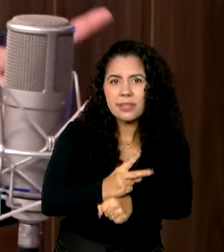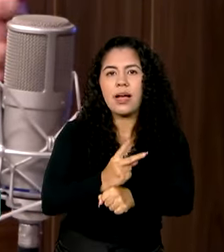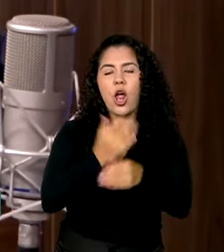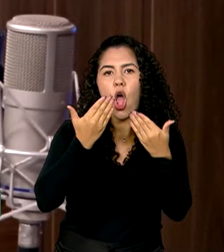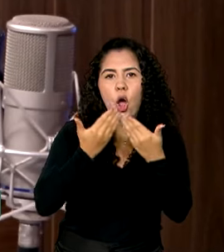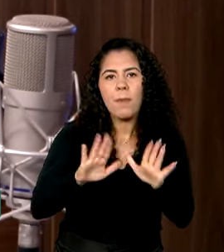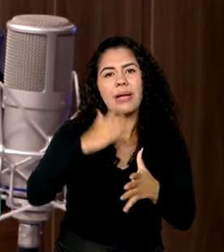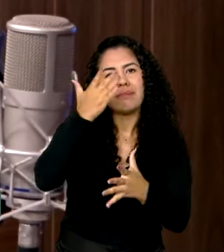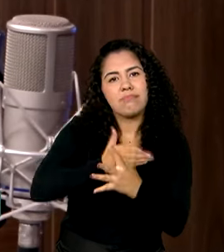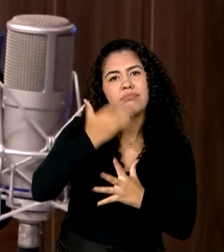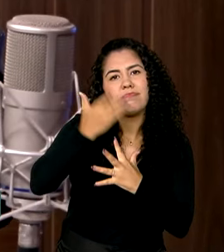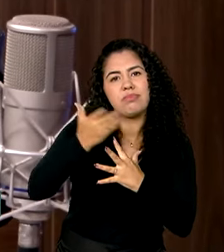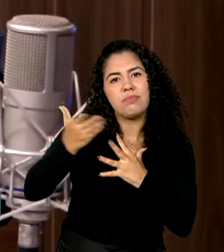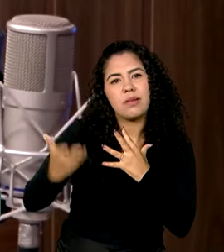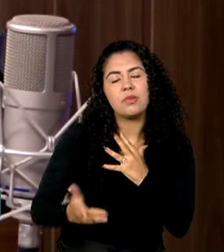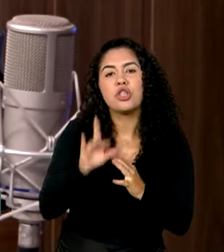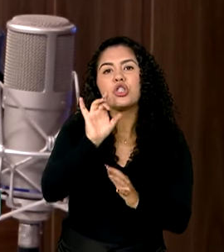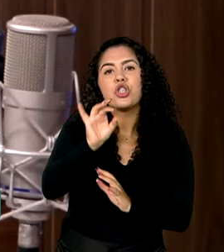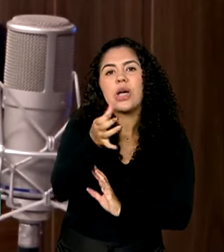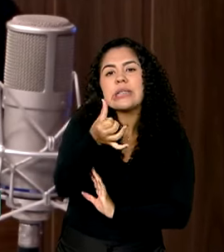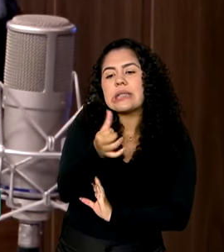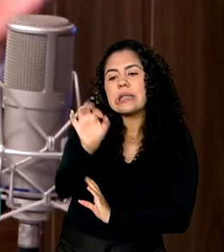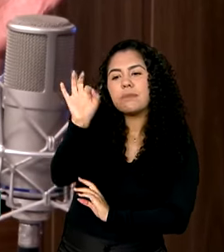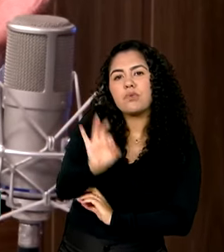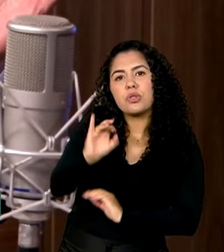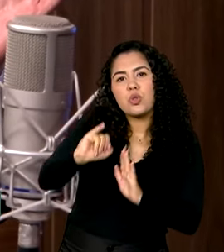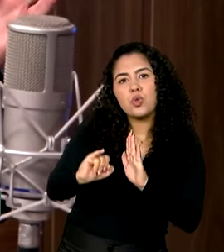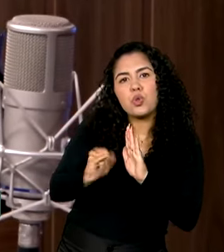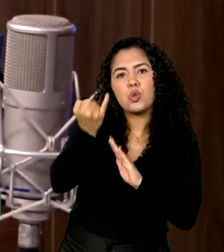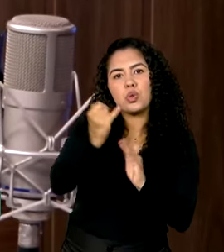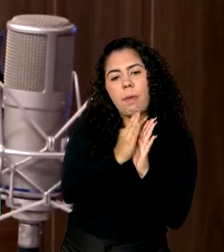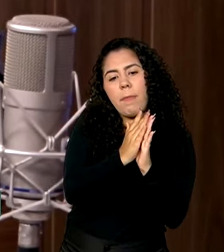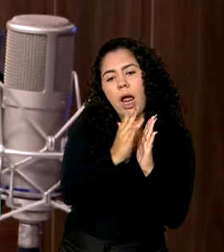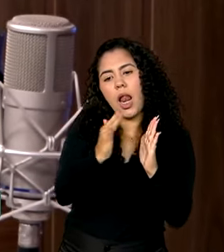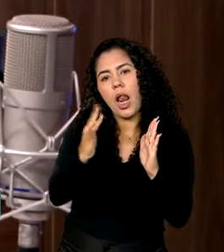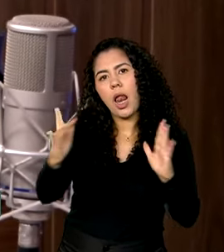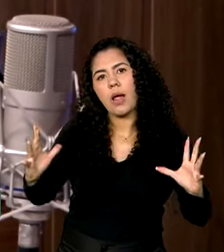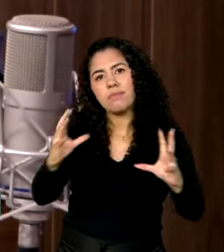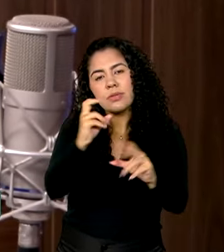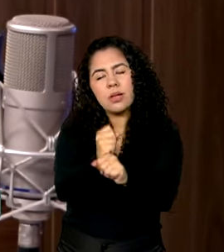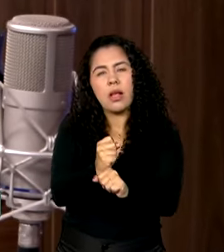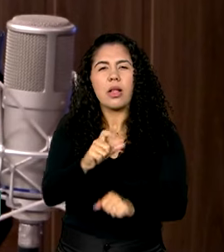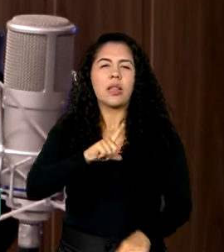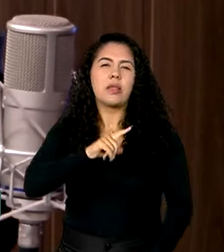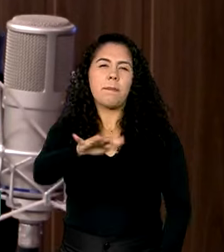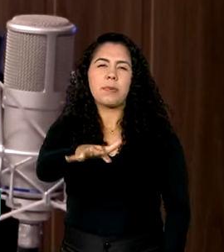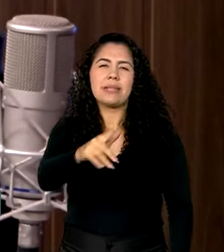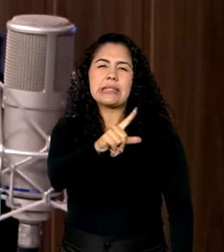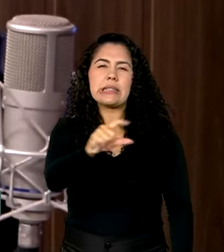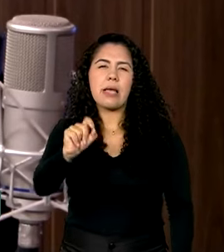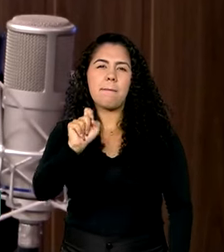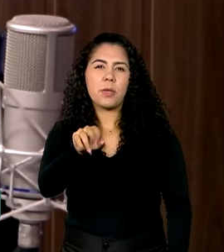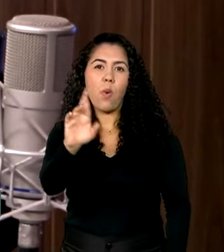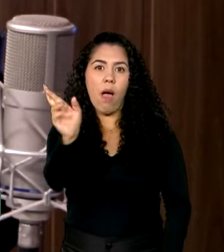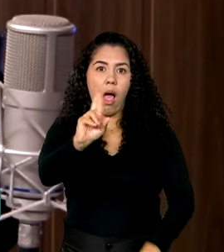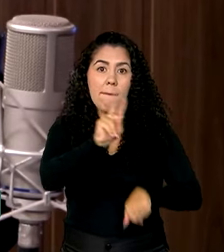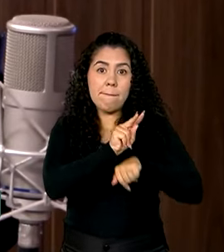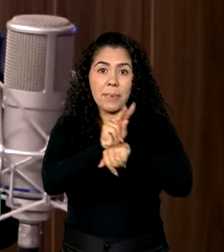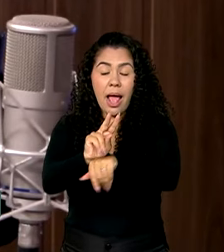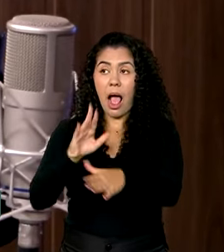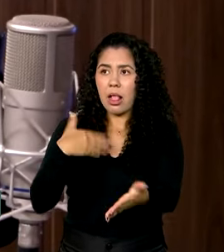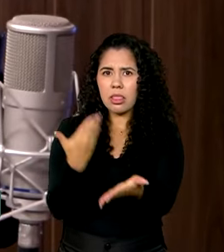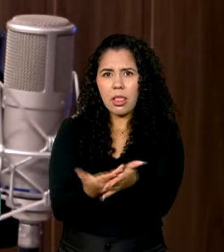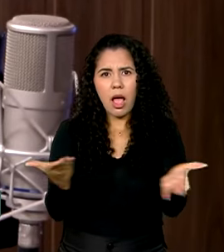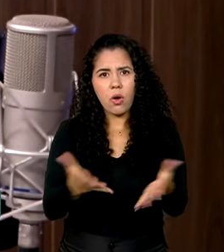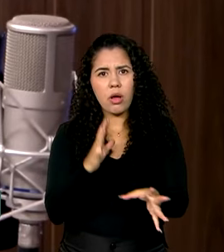apenas 6%. Ela tem 60% da receita anterior. Então, a média, foram empréstimos de 100 mil reais. A gente emprestou até agora